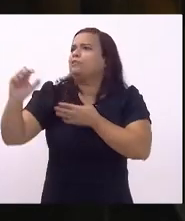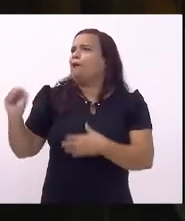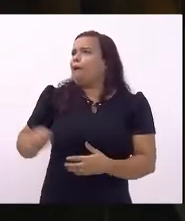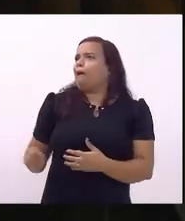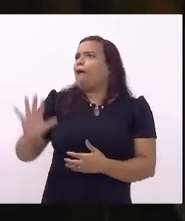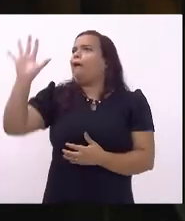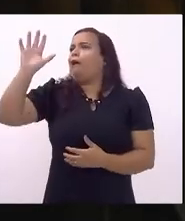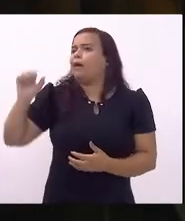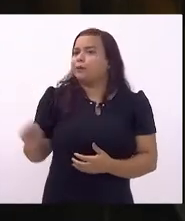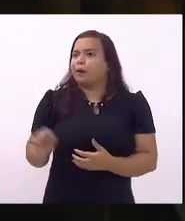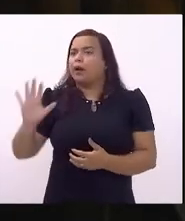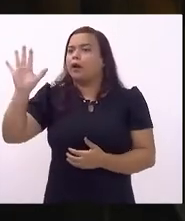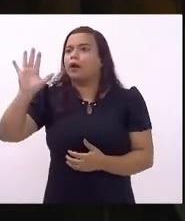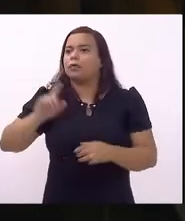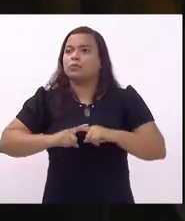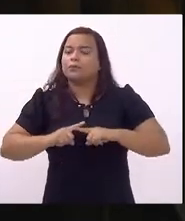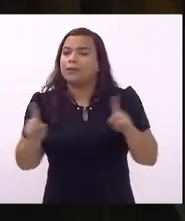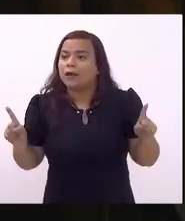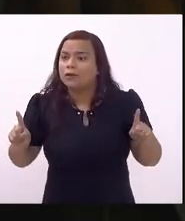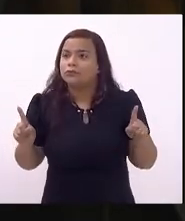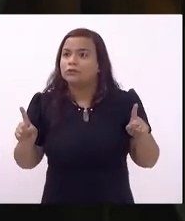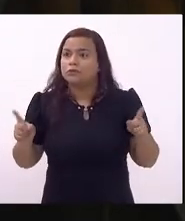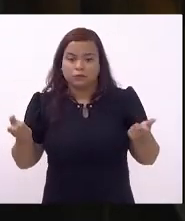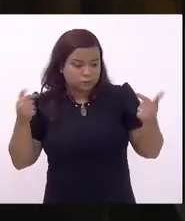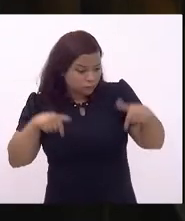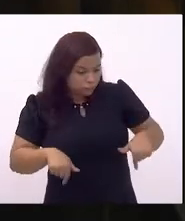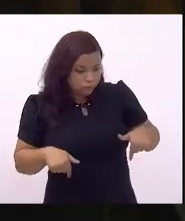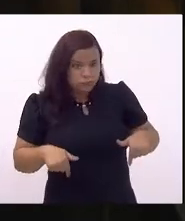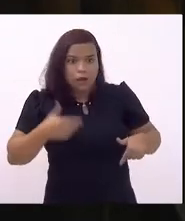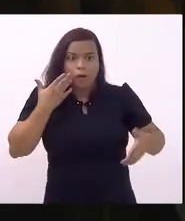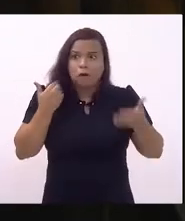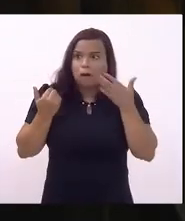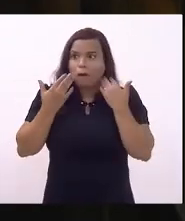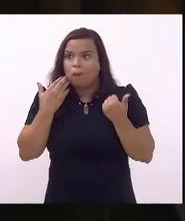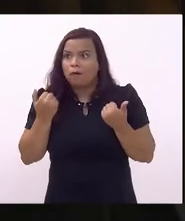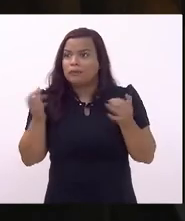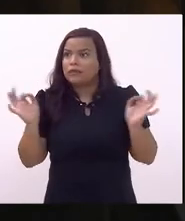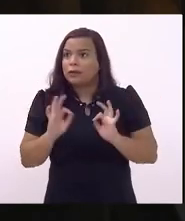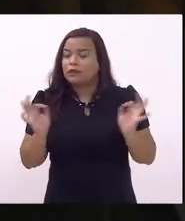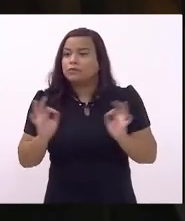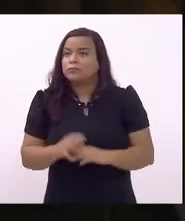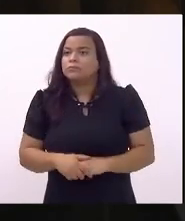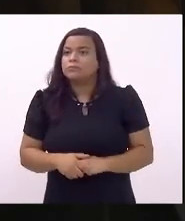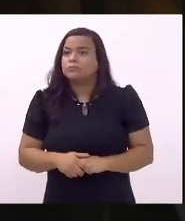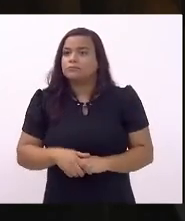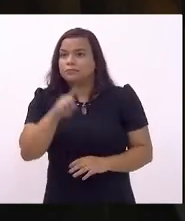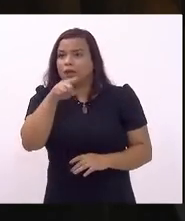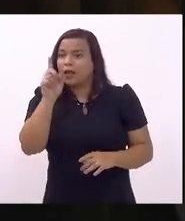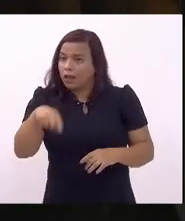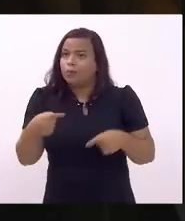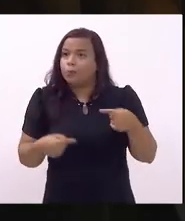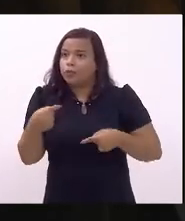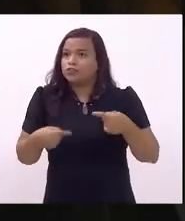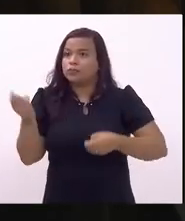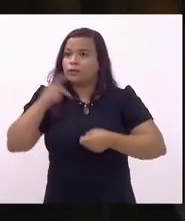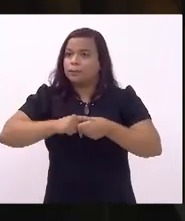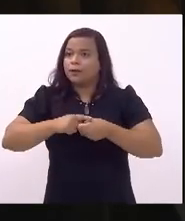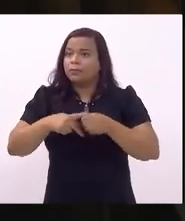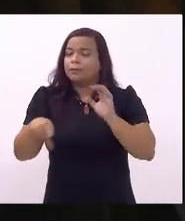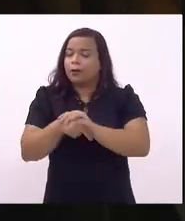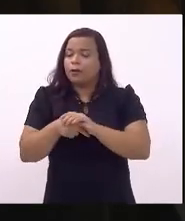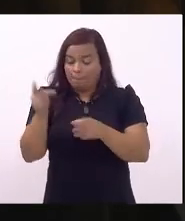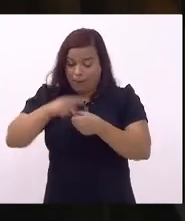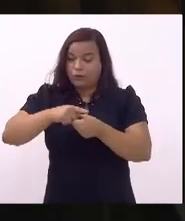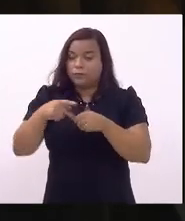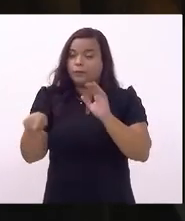derivados que são beneficiados a partir do nosso próprio petróleo essa é a política geral da Petrobras no Brasil e o estado